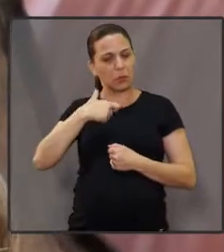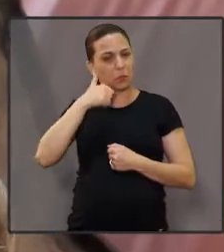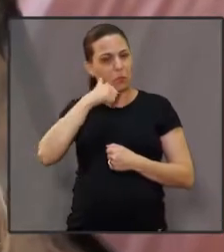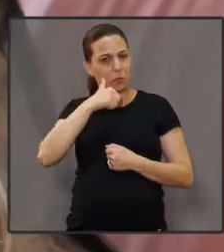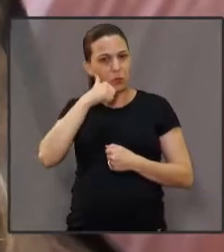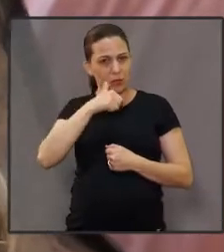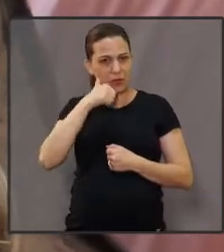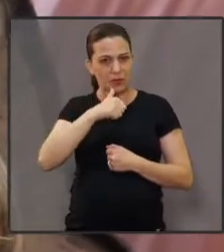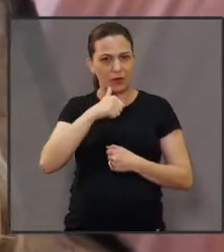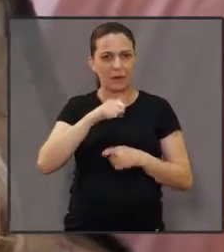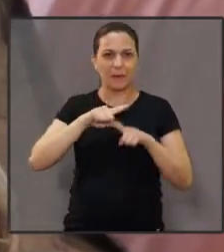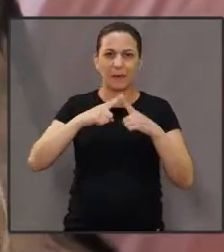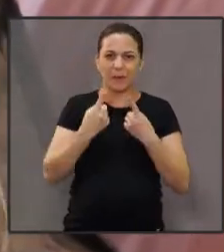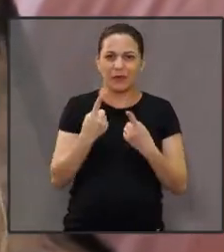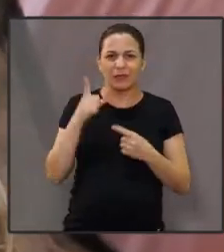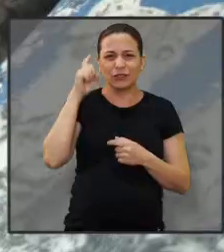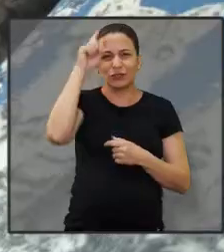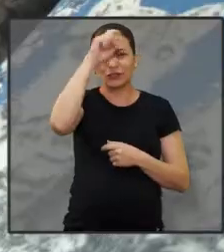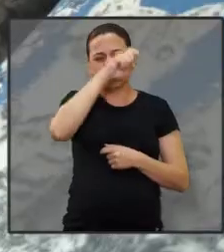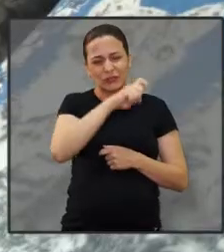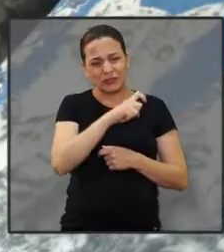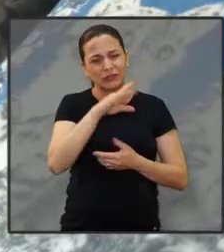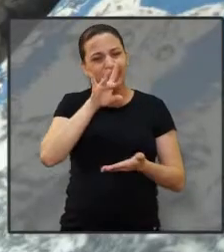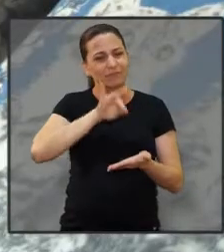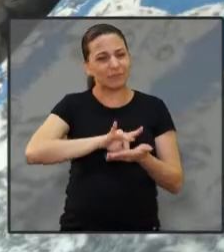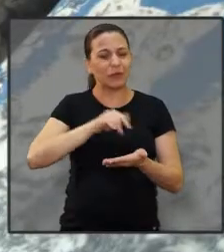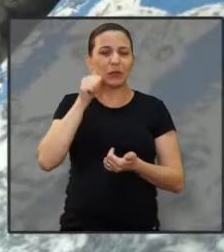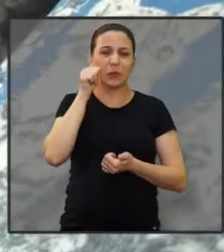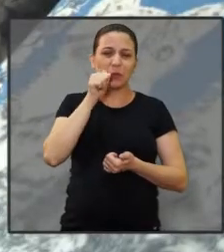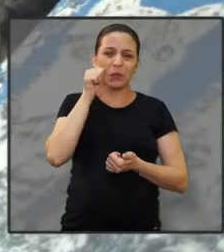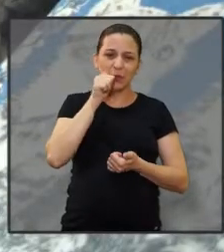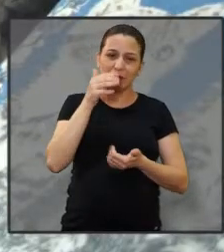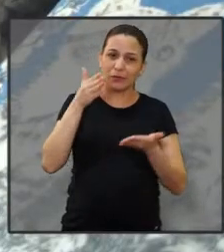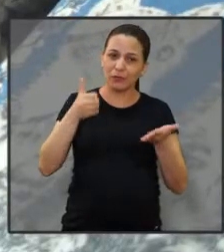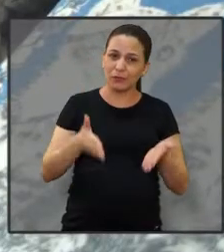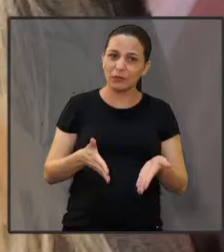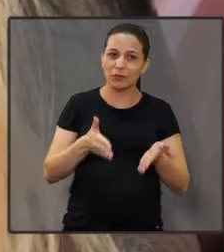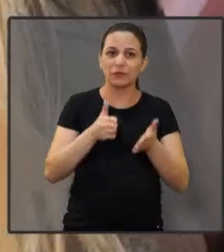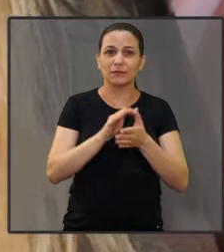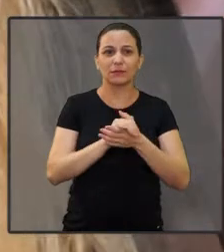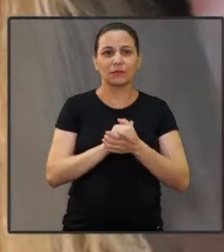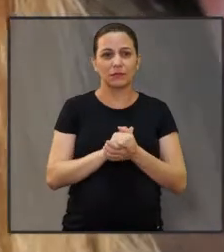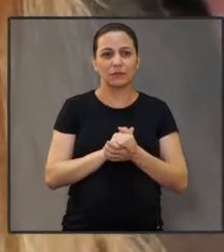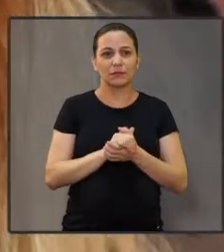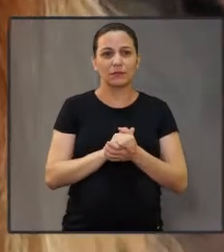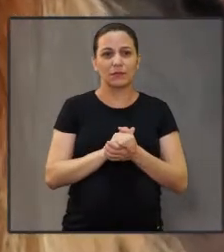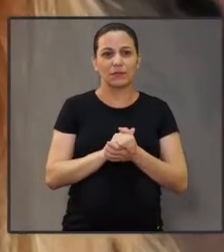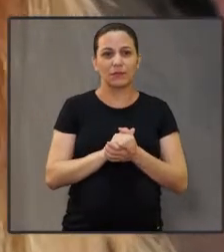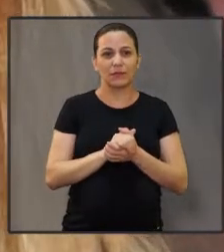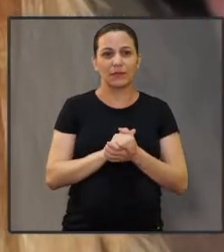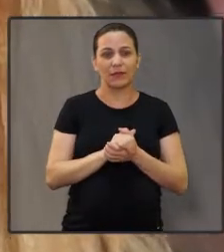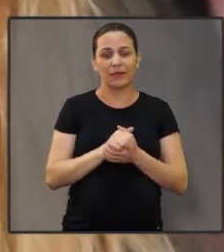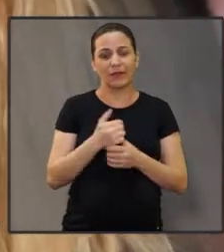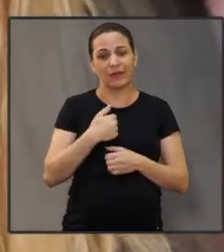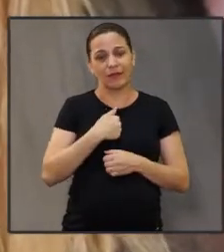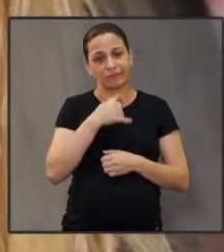valorizar muito por ela. Mas está muito difícil ser mulher hoje, viu? Muito difícil.